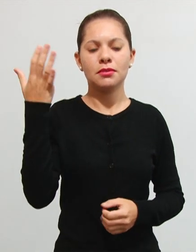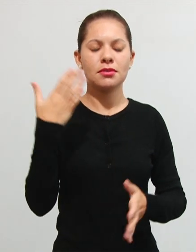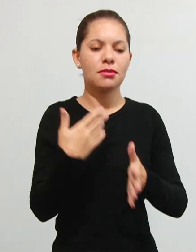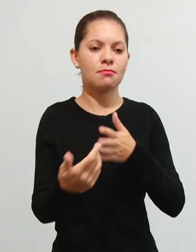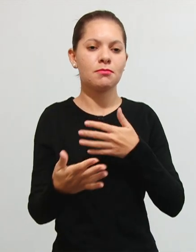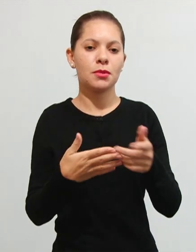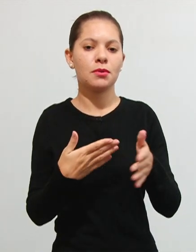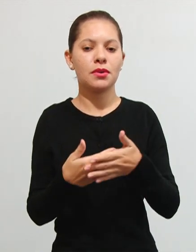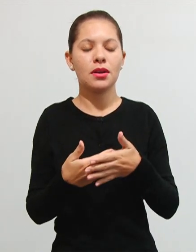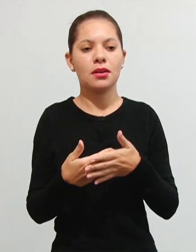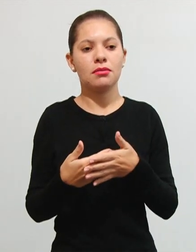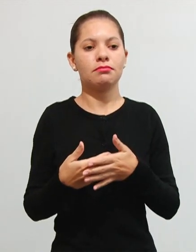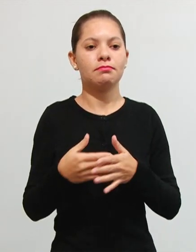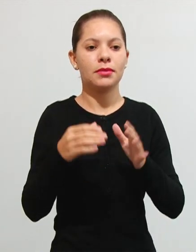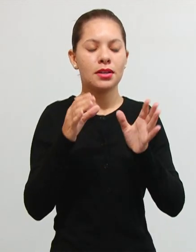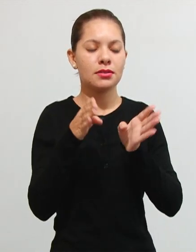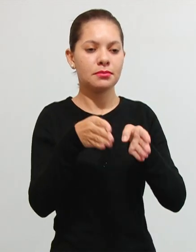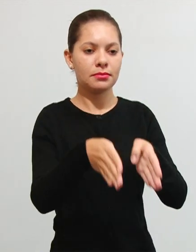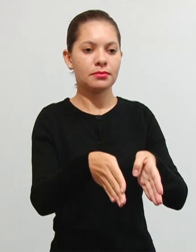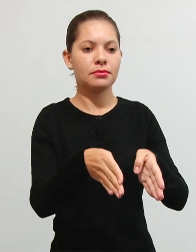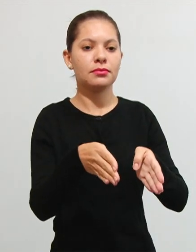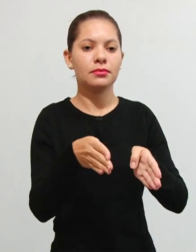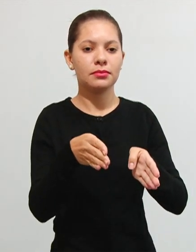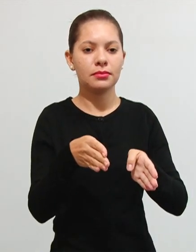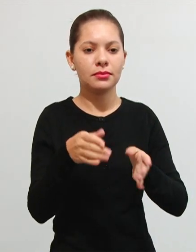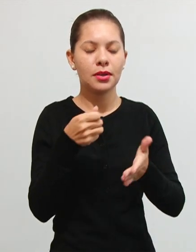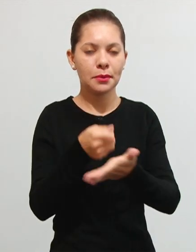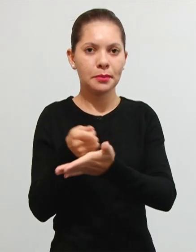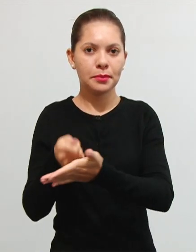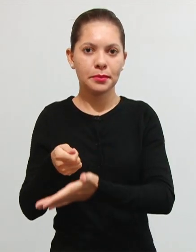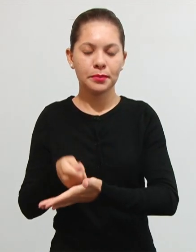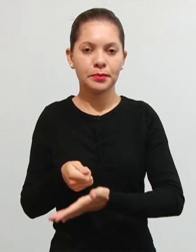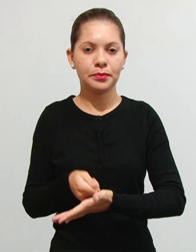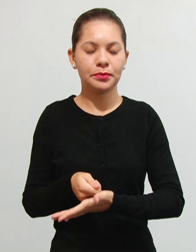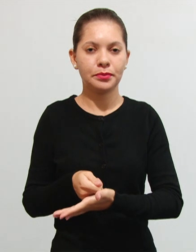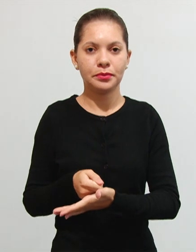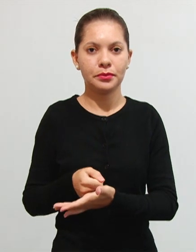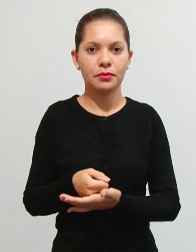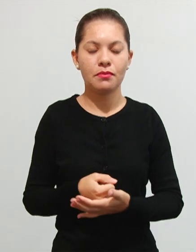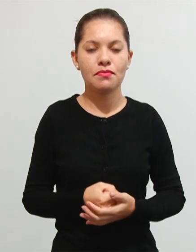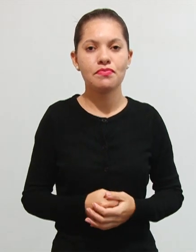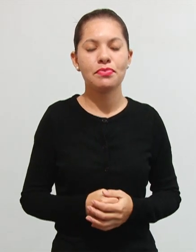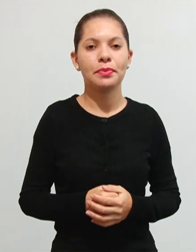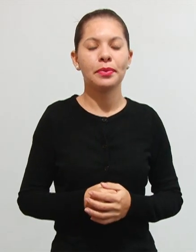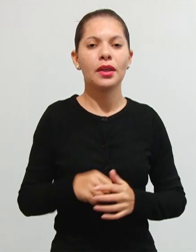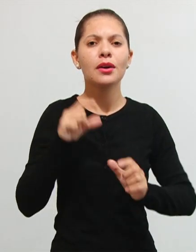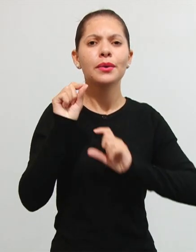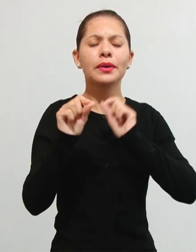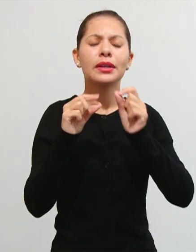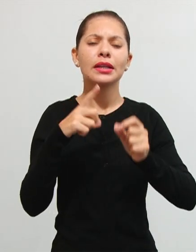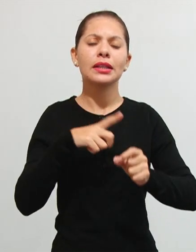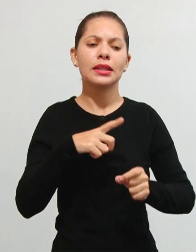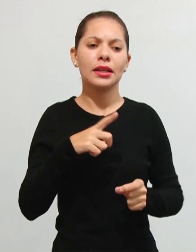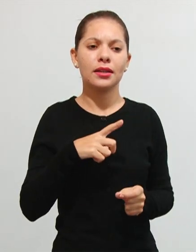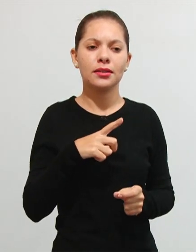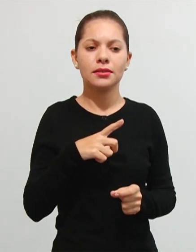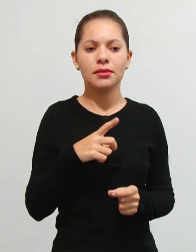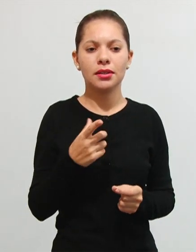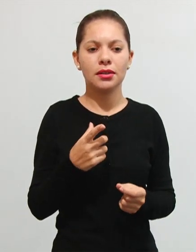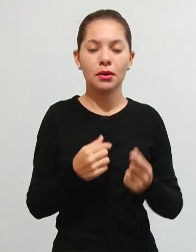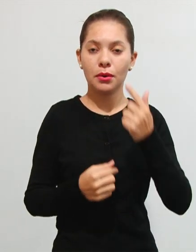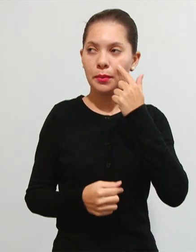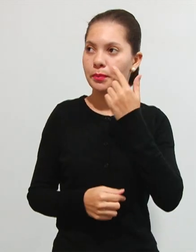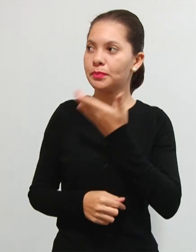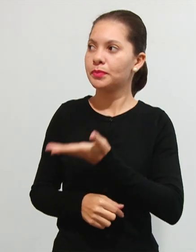seja que foi especificada ali no ato da cobrança, tá? o que nós temos por calamidade pública? olha